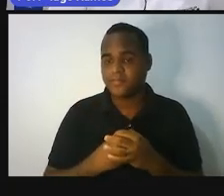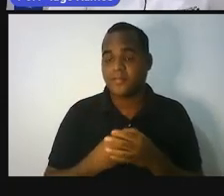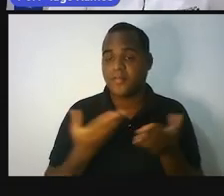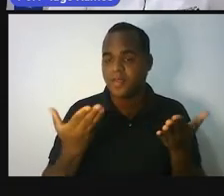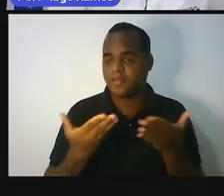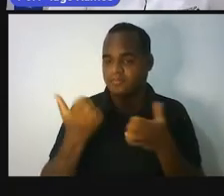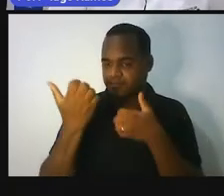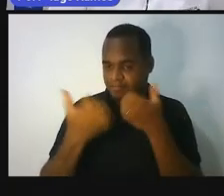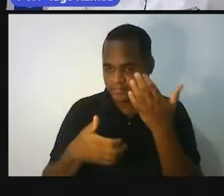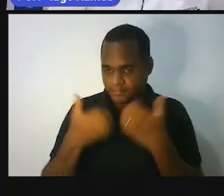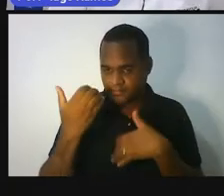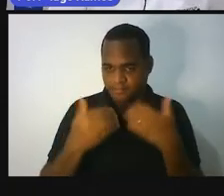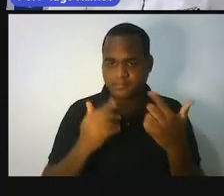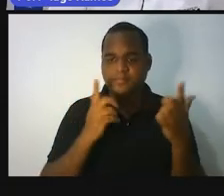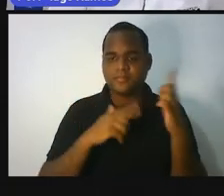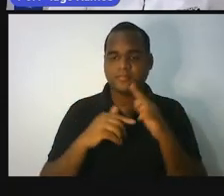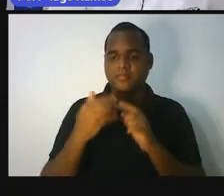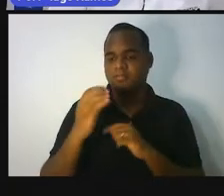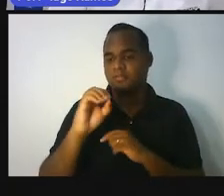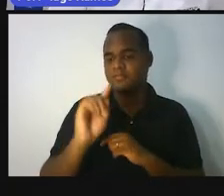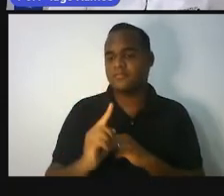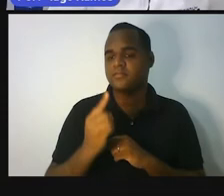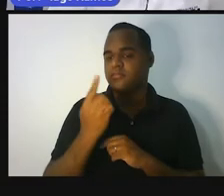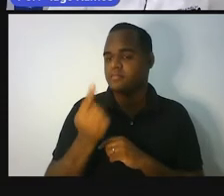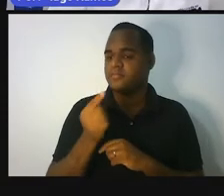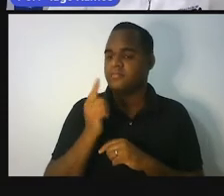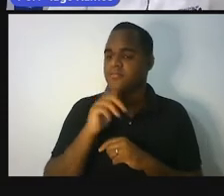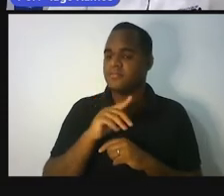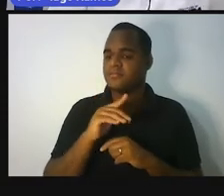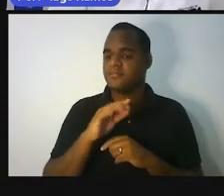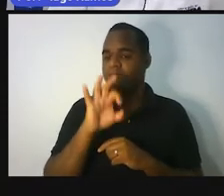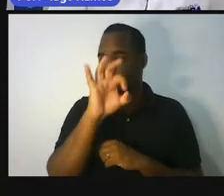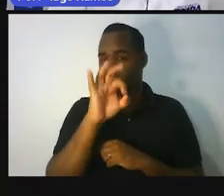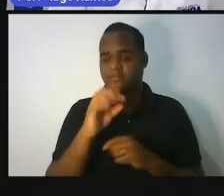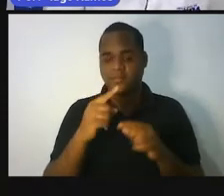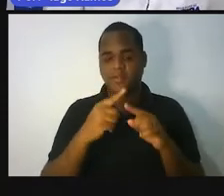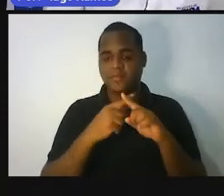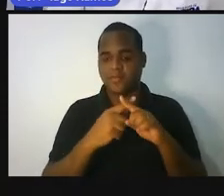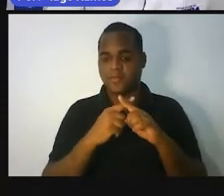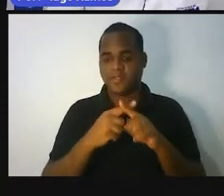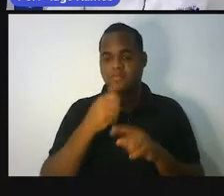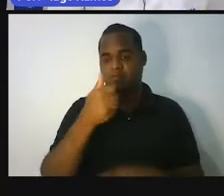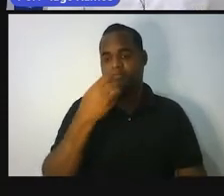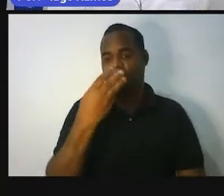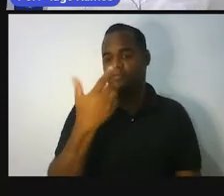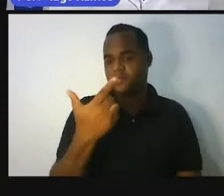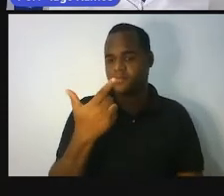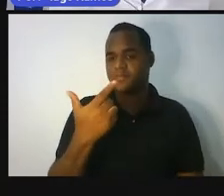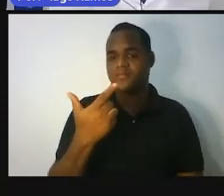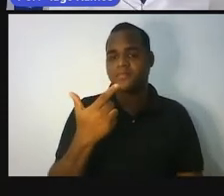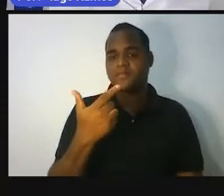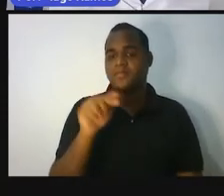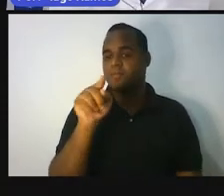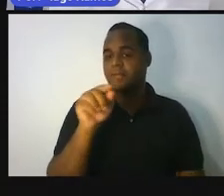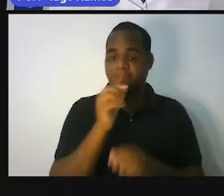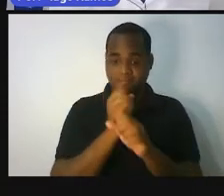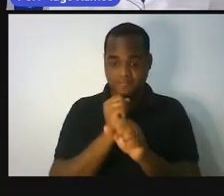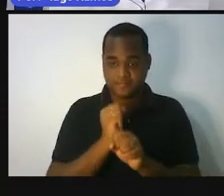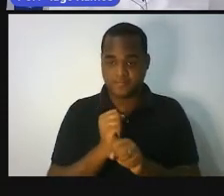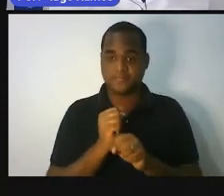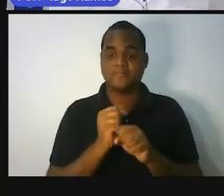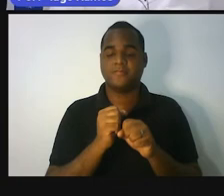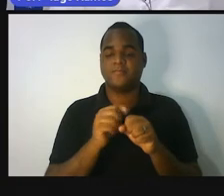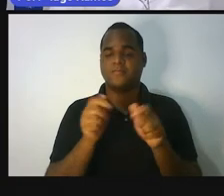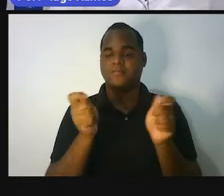pegar esse zero vírgula um e multiplicar por cento e trinta e dois. Por quê, professor? Você não quer calcular dez por